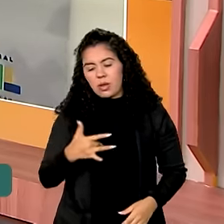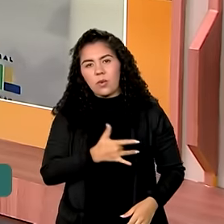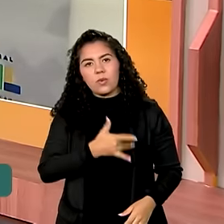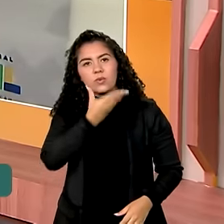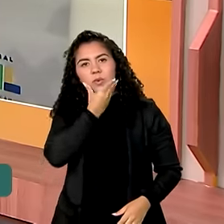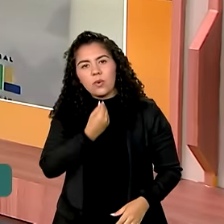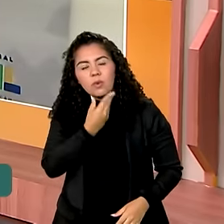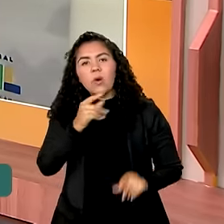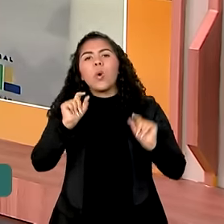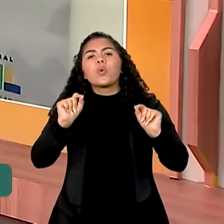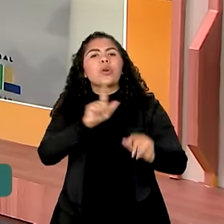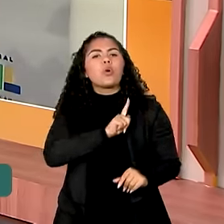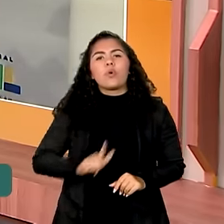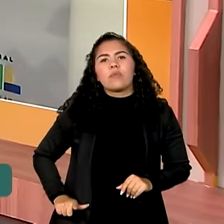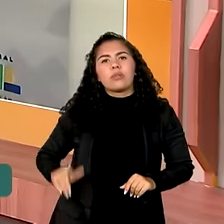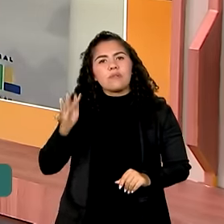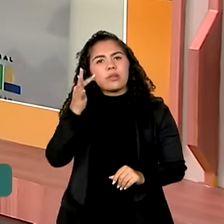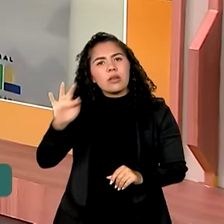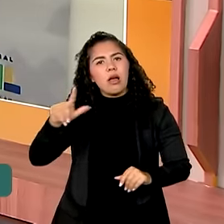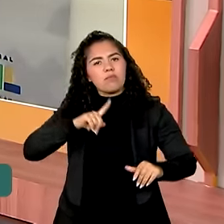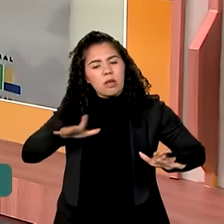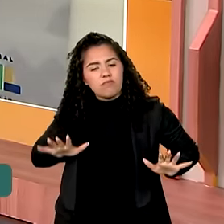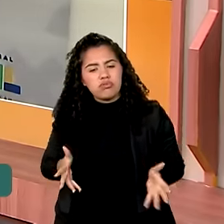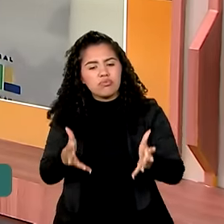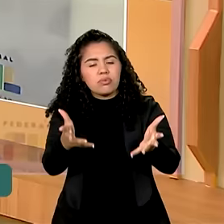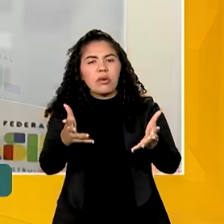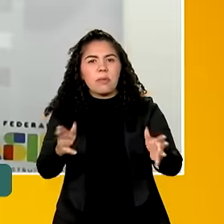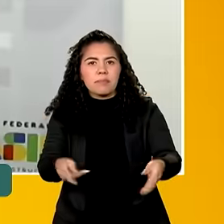o que o governo federal tem feito para fortalecê-la.